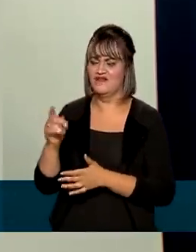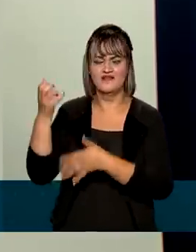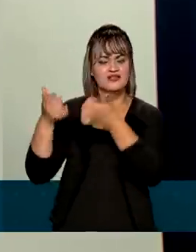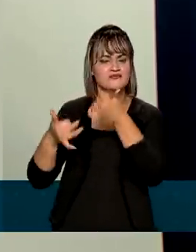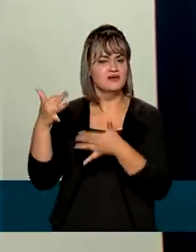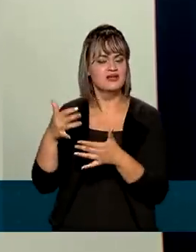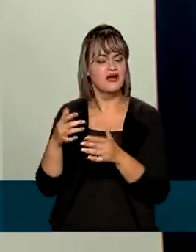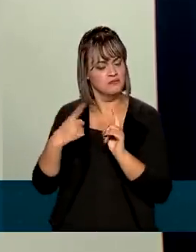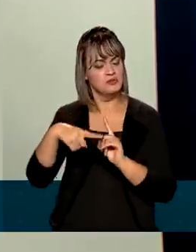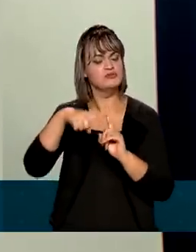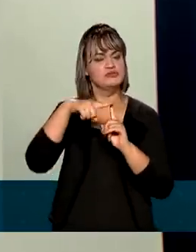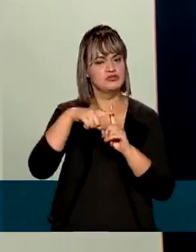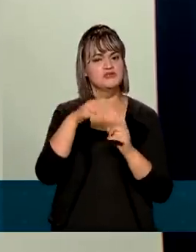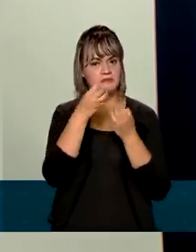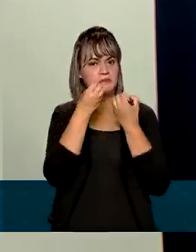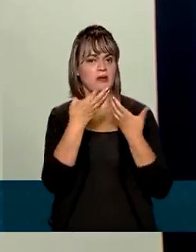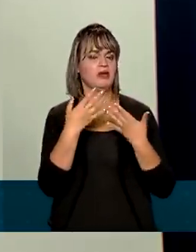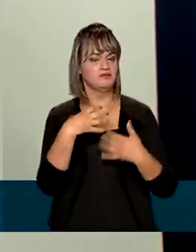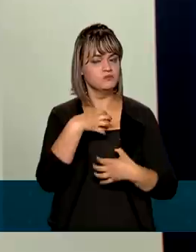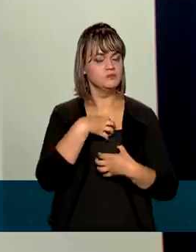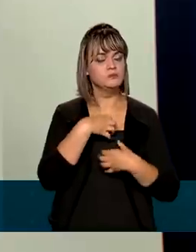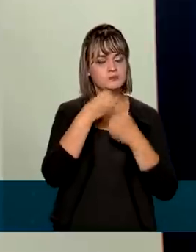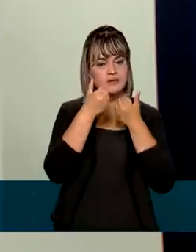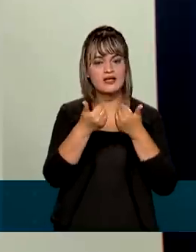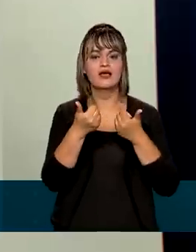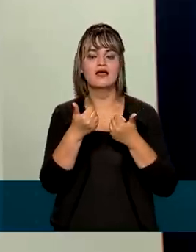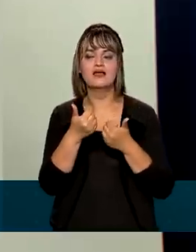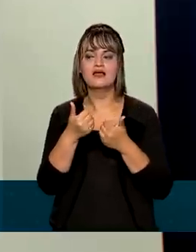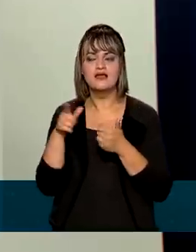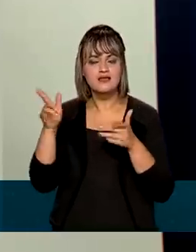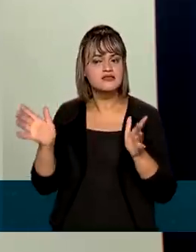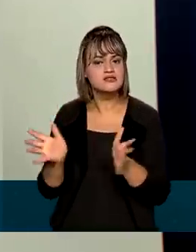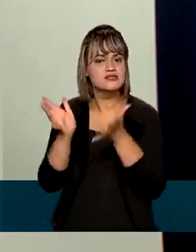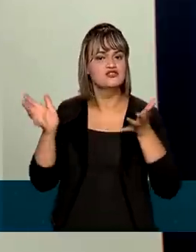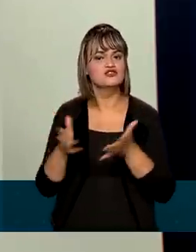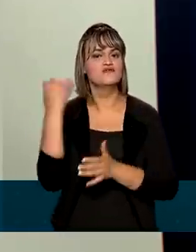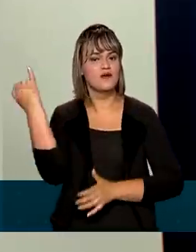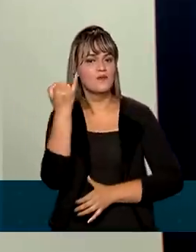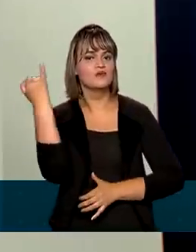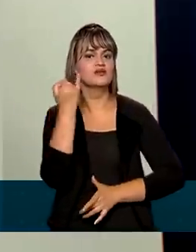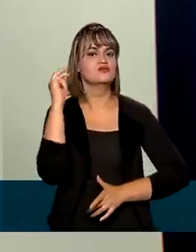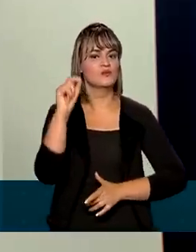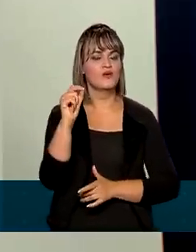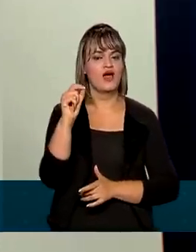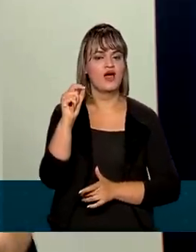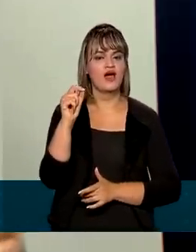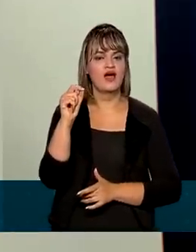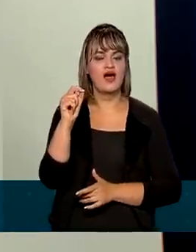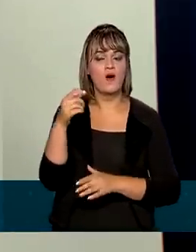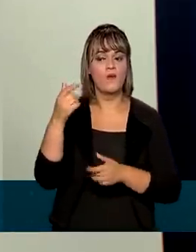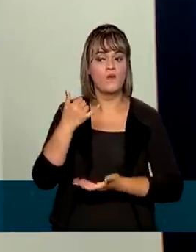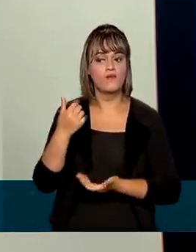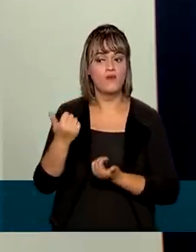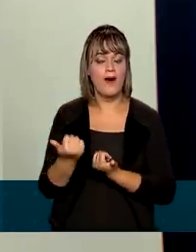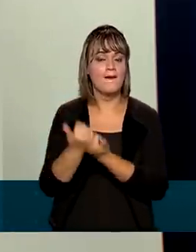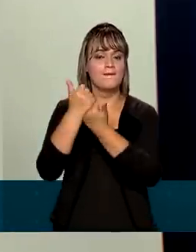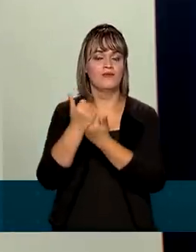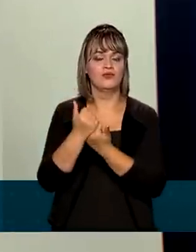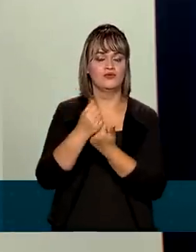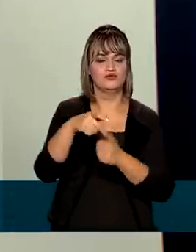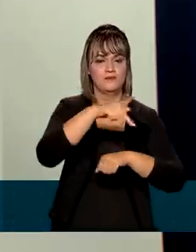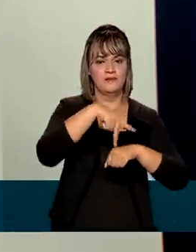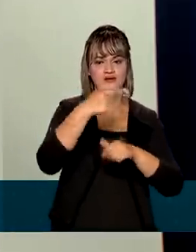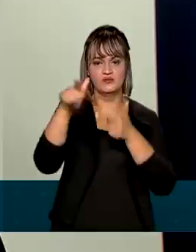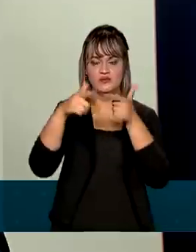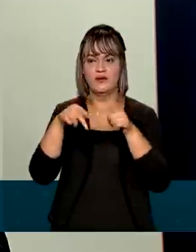mais positivo, uma agenda mais positiva, e que reforce a importância que foi a cooperação internacional, e